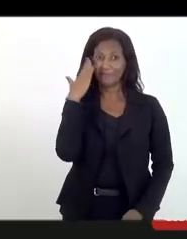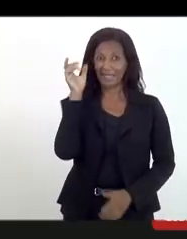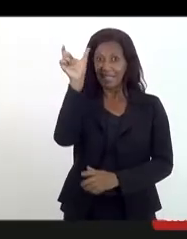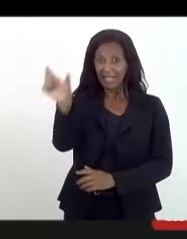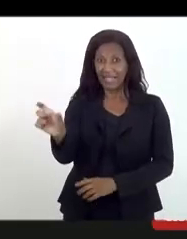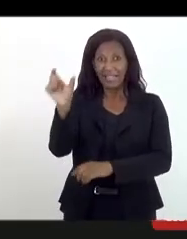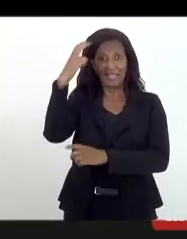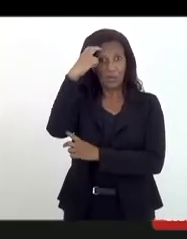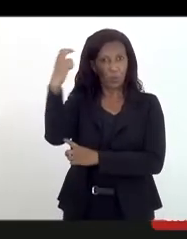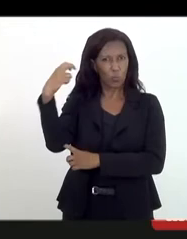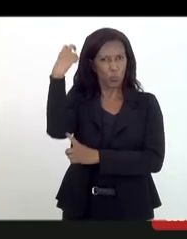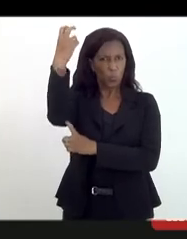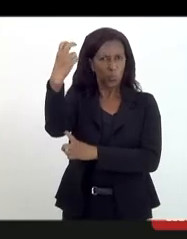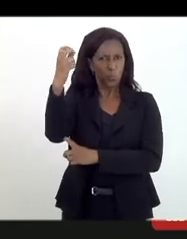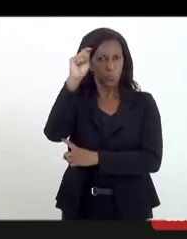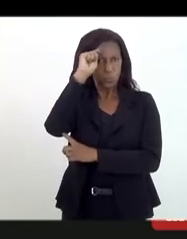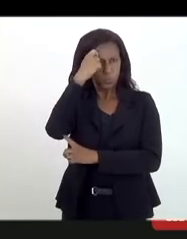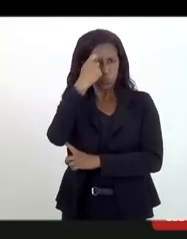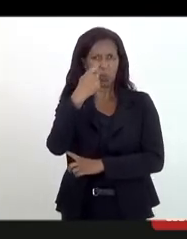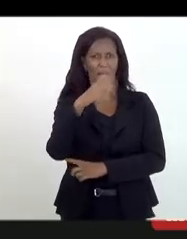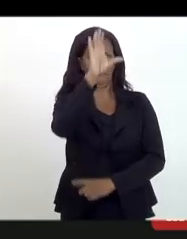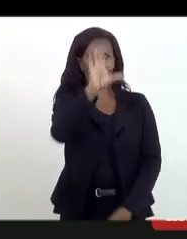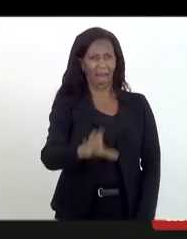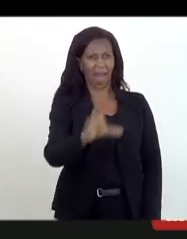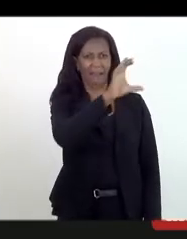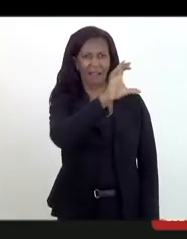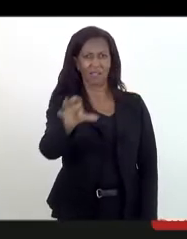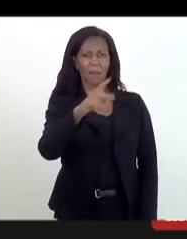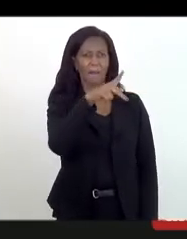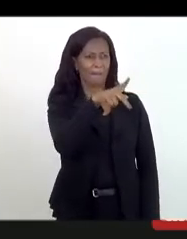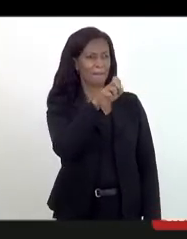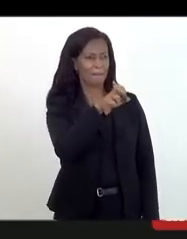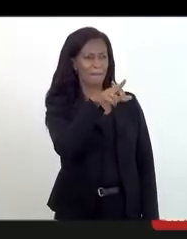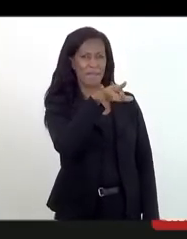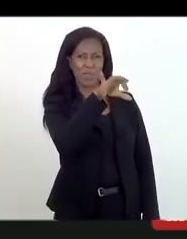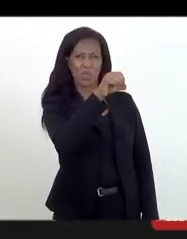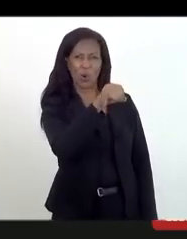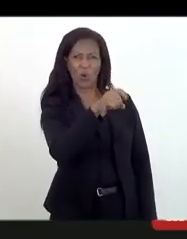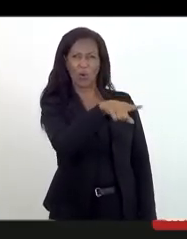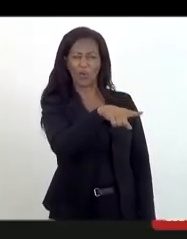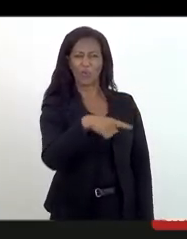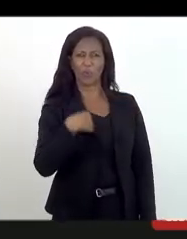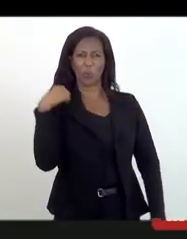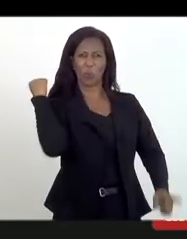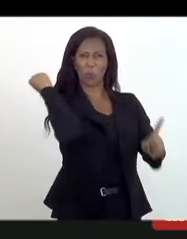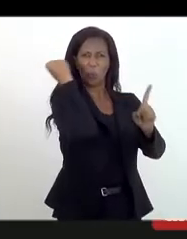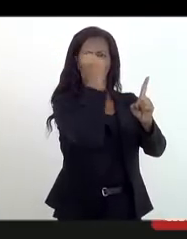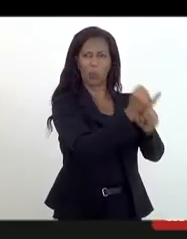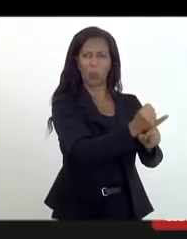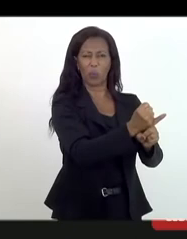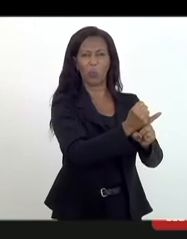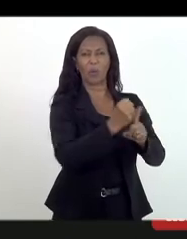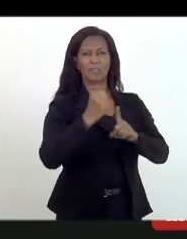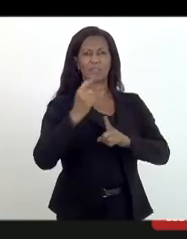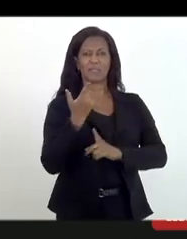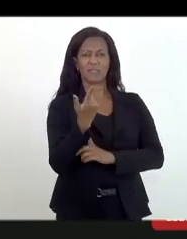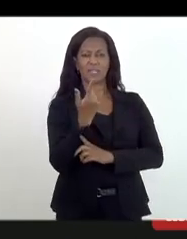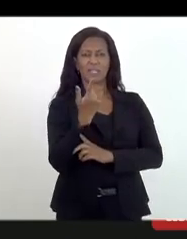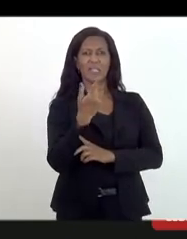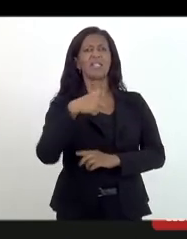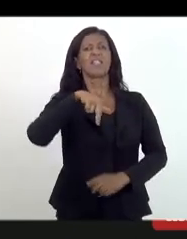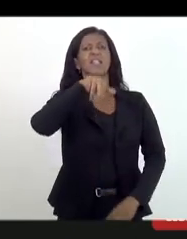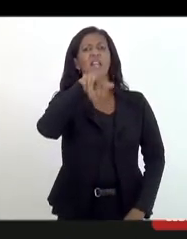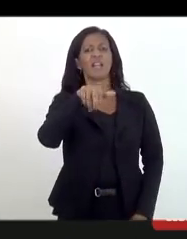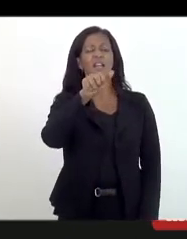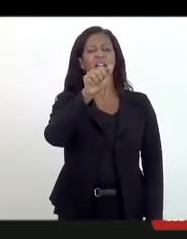cultura negra. Que padres católicos que são pedófilos, assassinos. Ah, são esses f*** que tem que levantar a bandeira